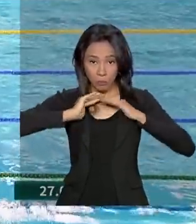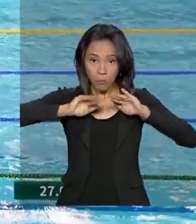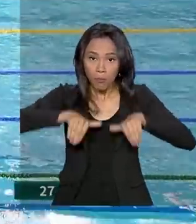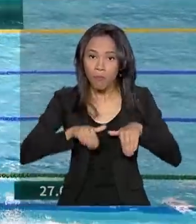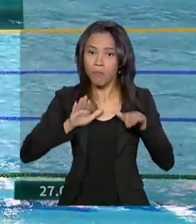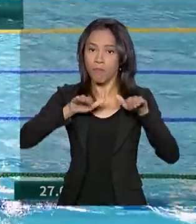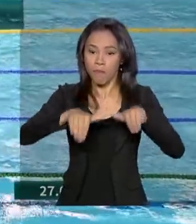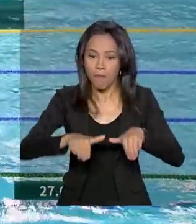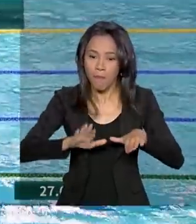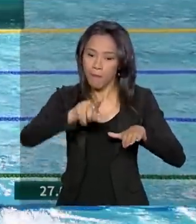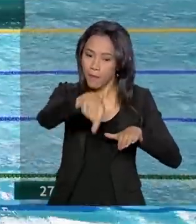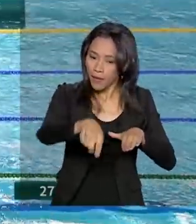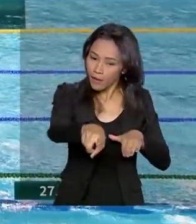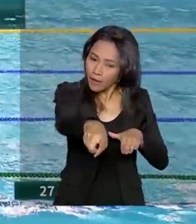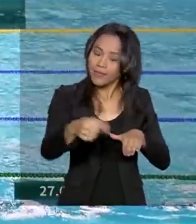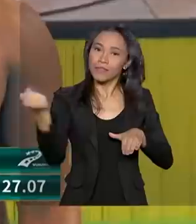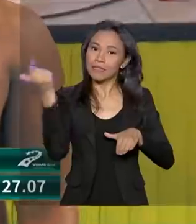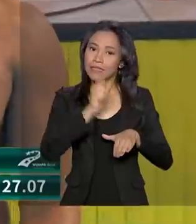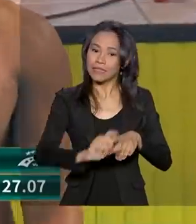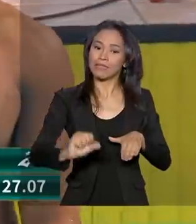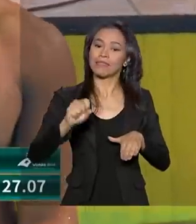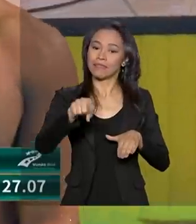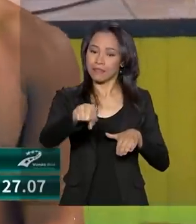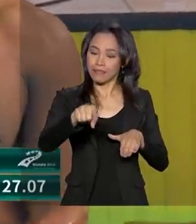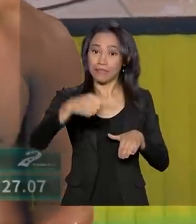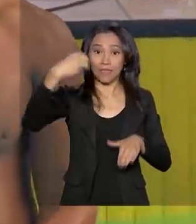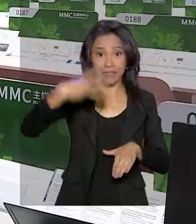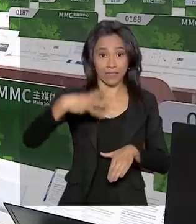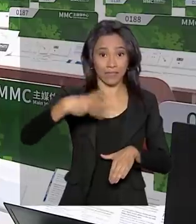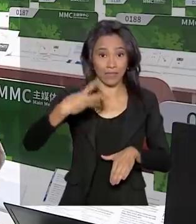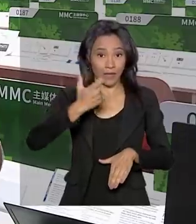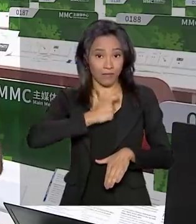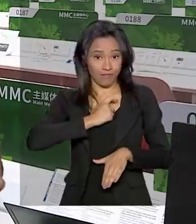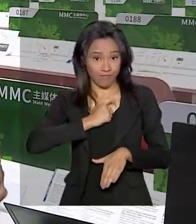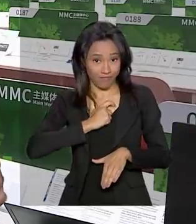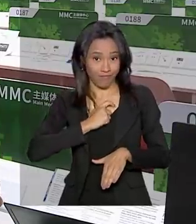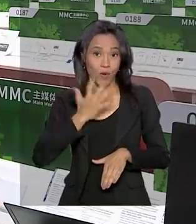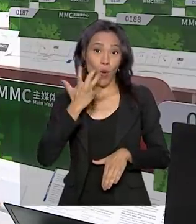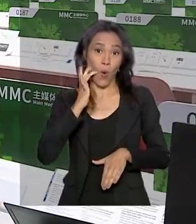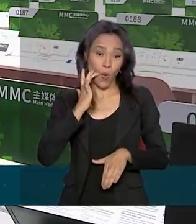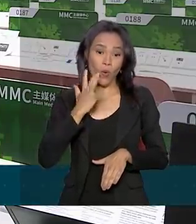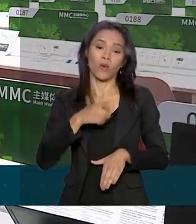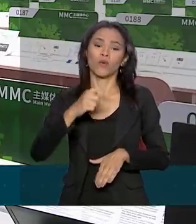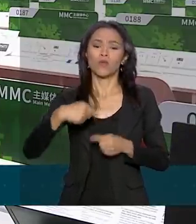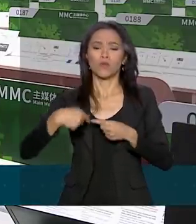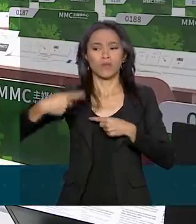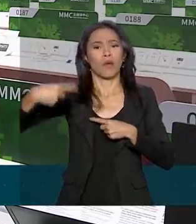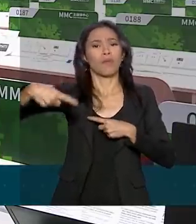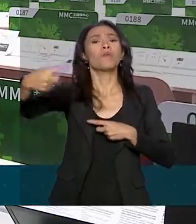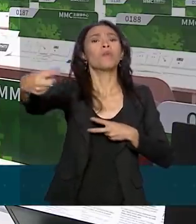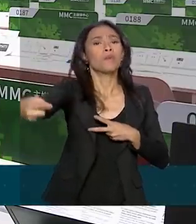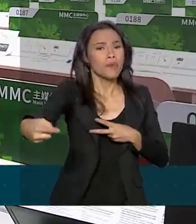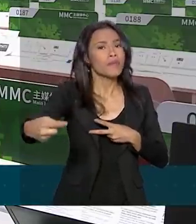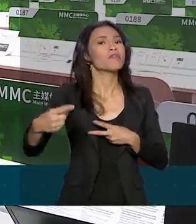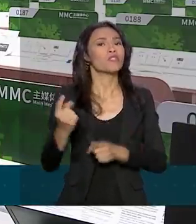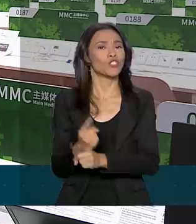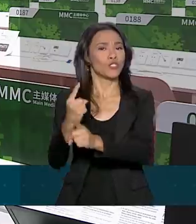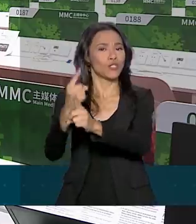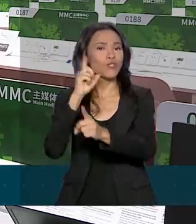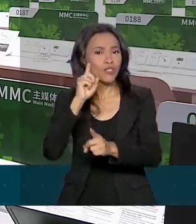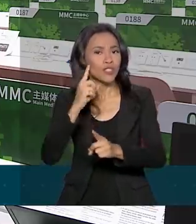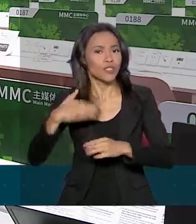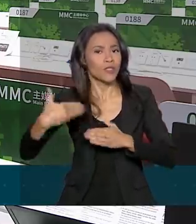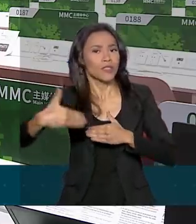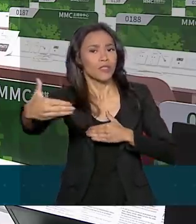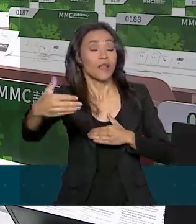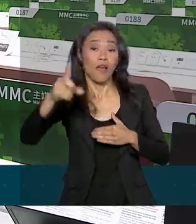Foi uma vitória emocionante que rendeu a gente o nosso terceiro ouro. Nos próximos dias, os torneios dos esportes coletivos chegam às